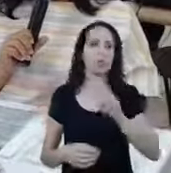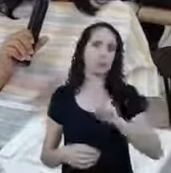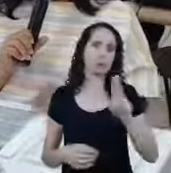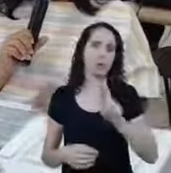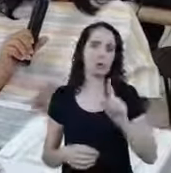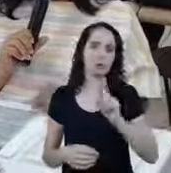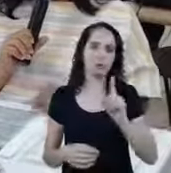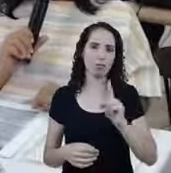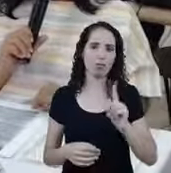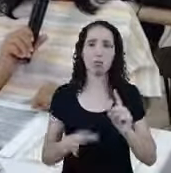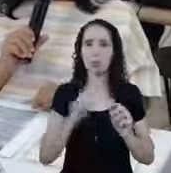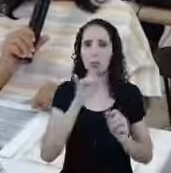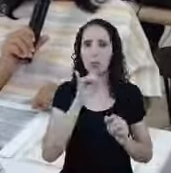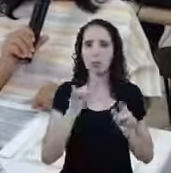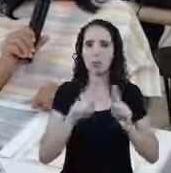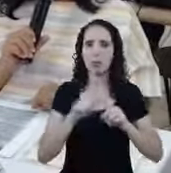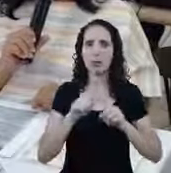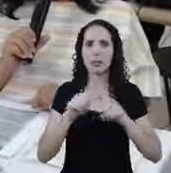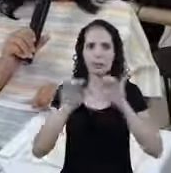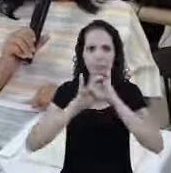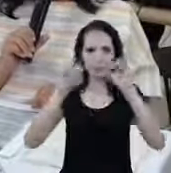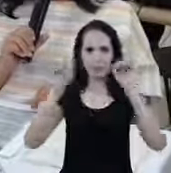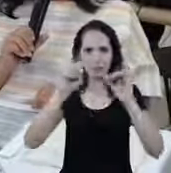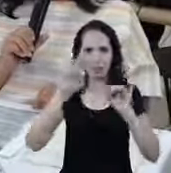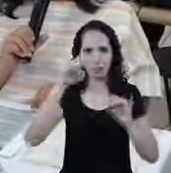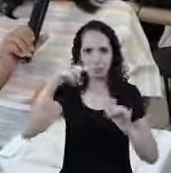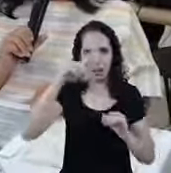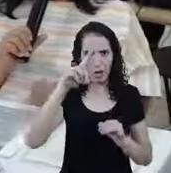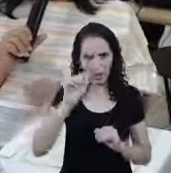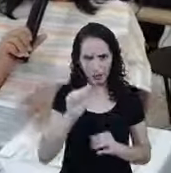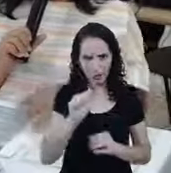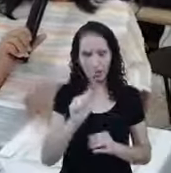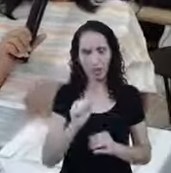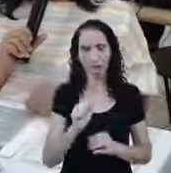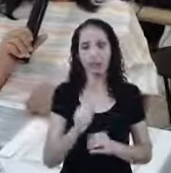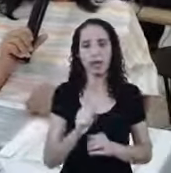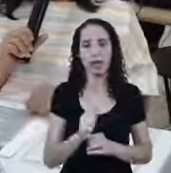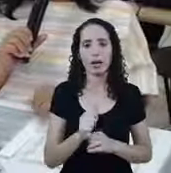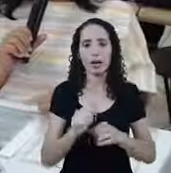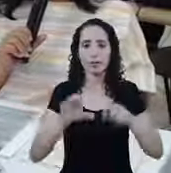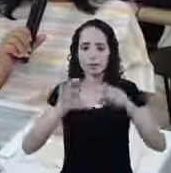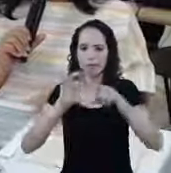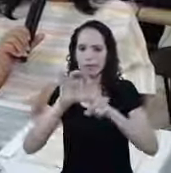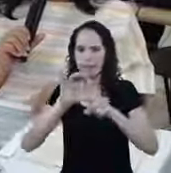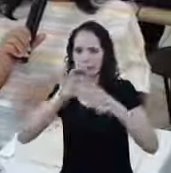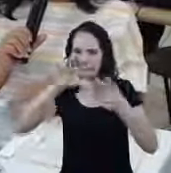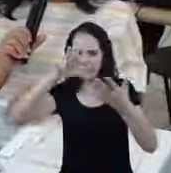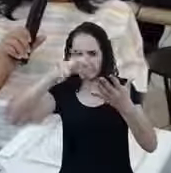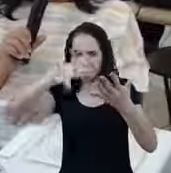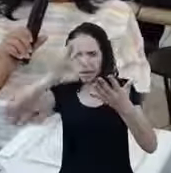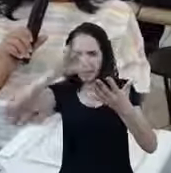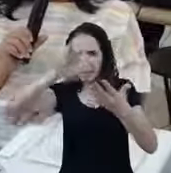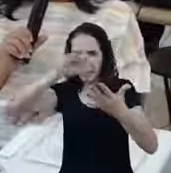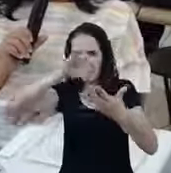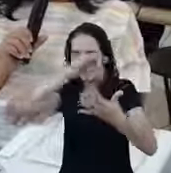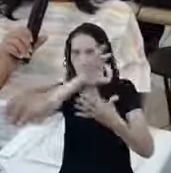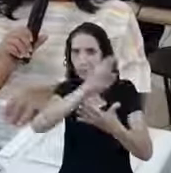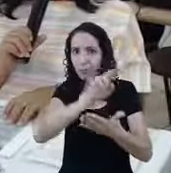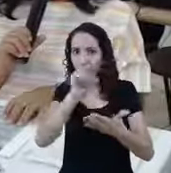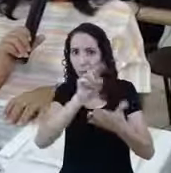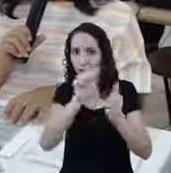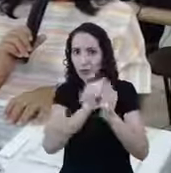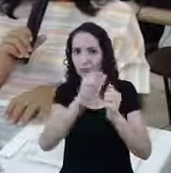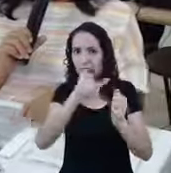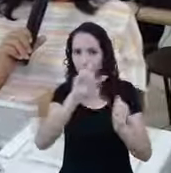Porque quando você faz A declaração de imposto de renda Você se coloca Os dependentes Você coloca nome e CPF Já é obrigatório